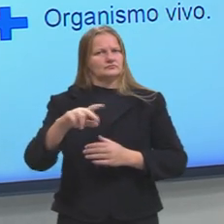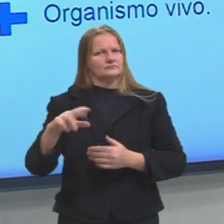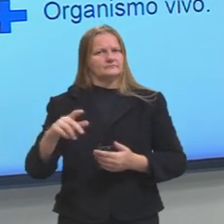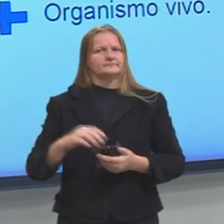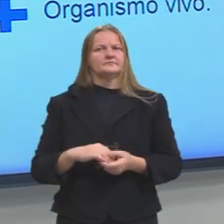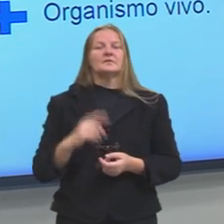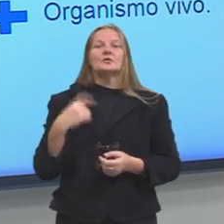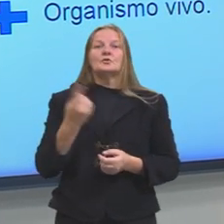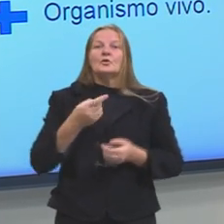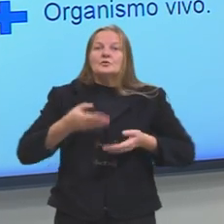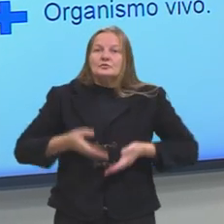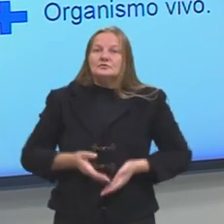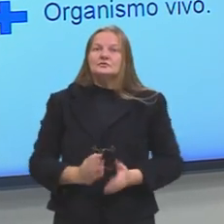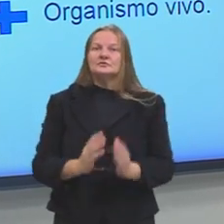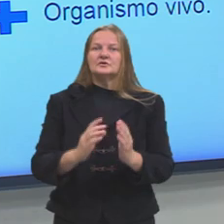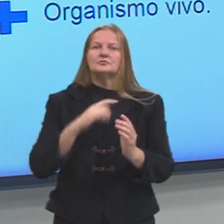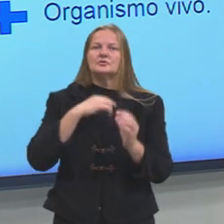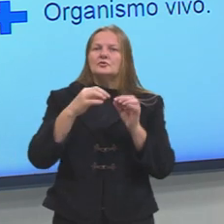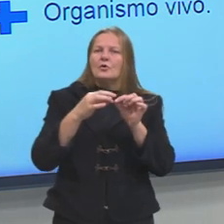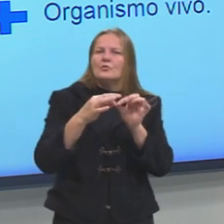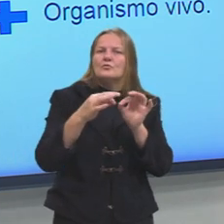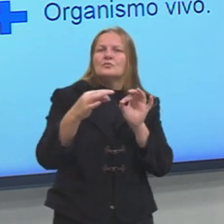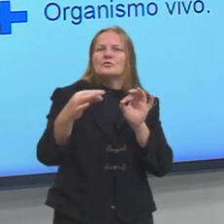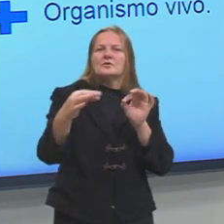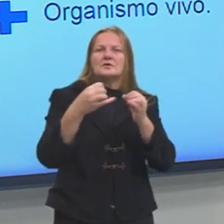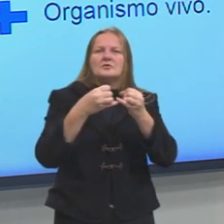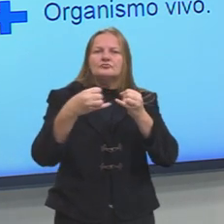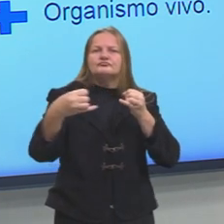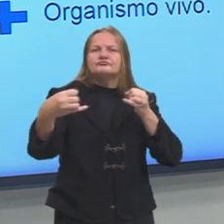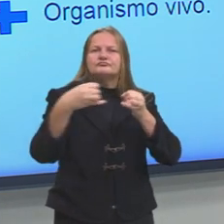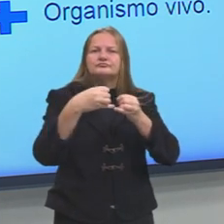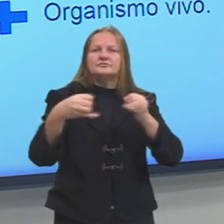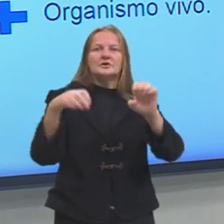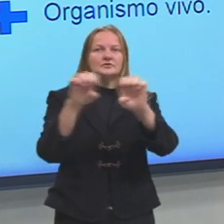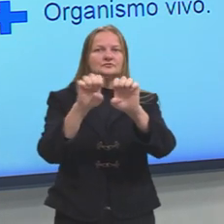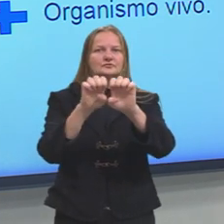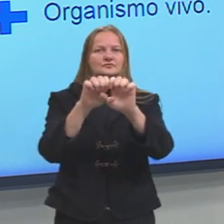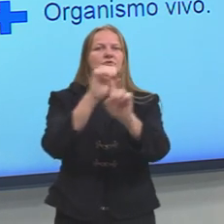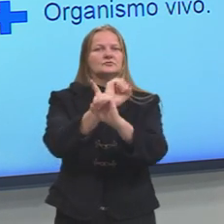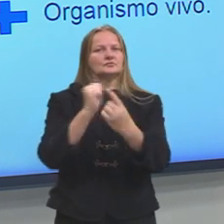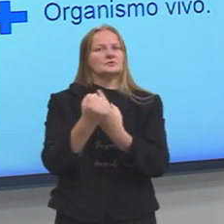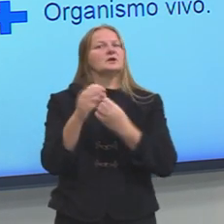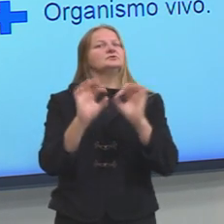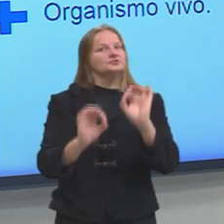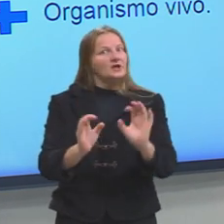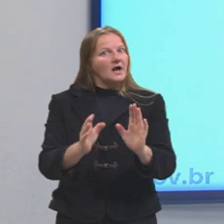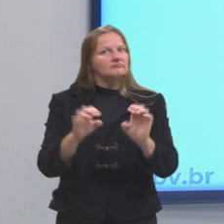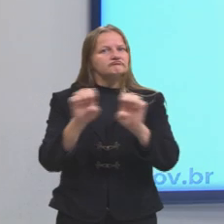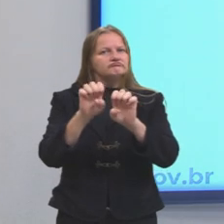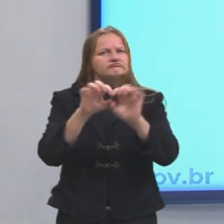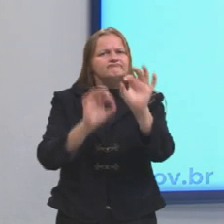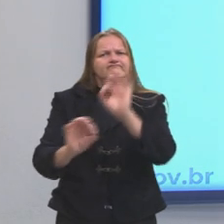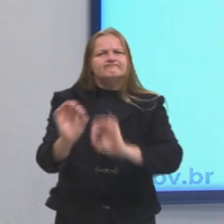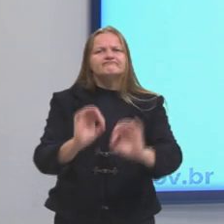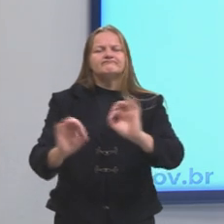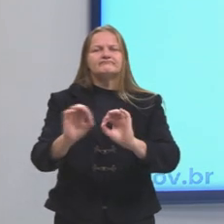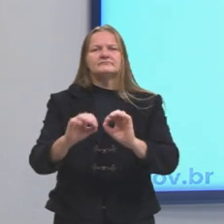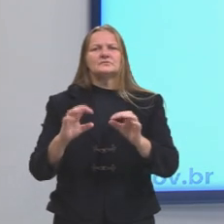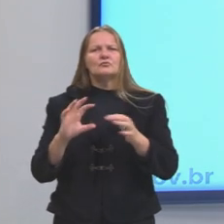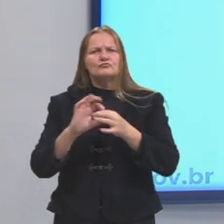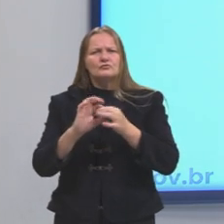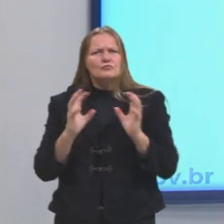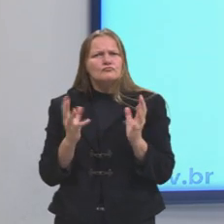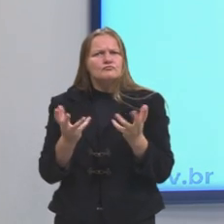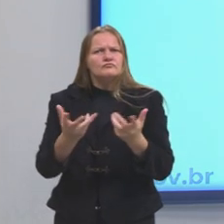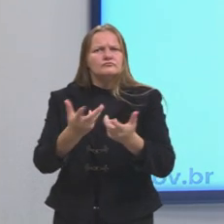quando nós nascemos já tem uma língua, tem uma estrutura de várias, a sociedade já está estruturada, eles são coercitivos,